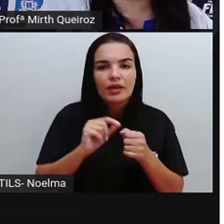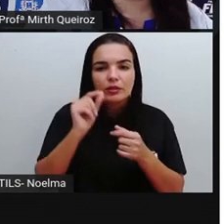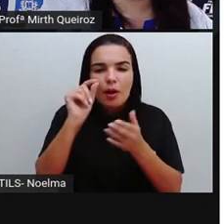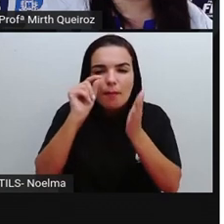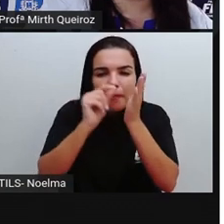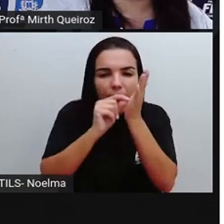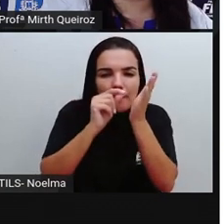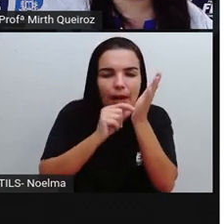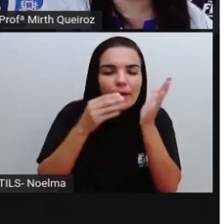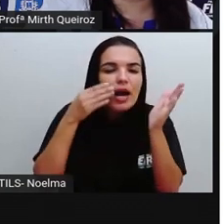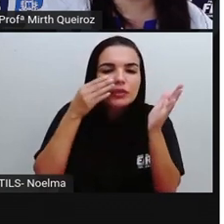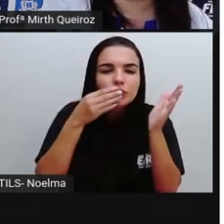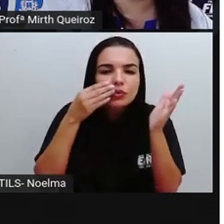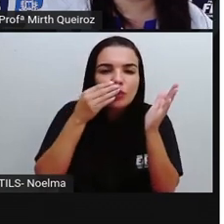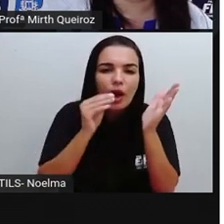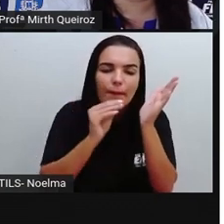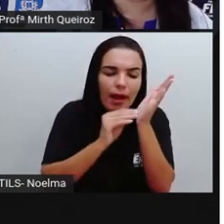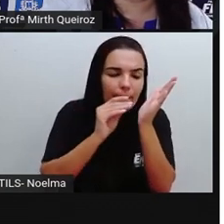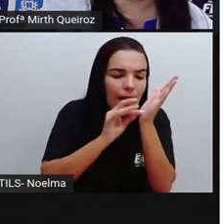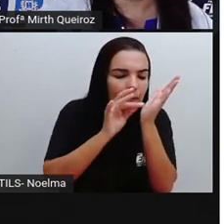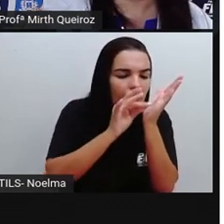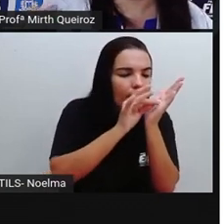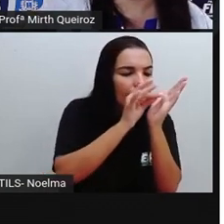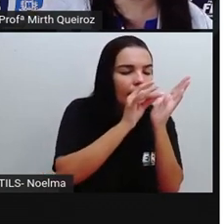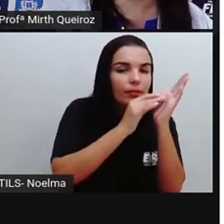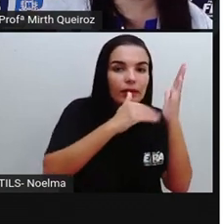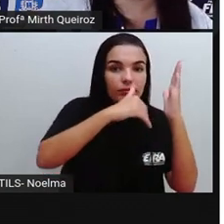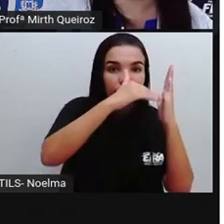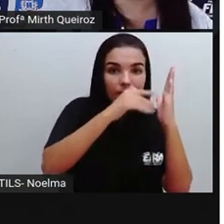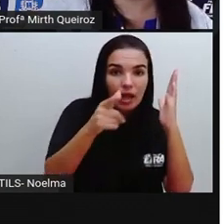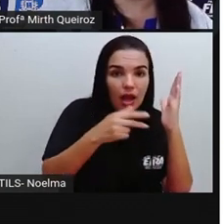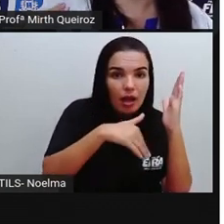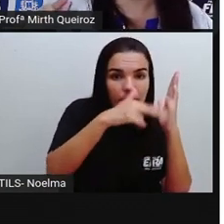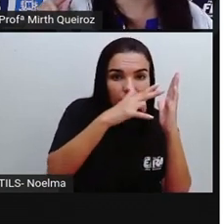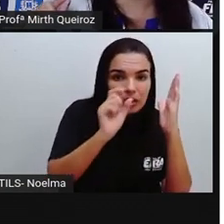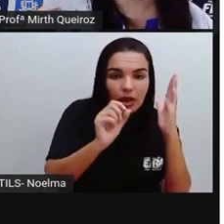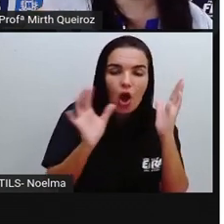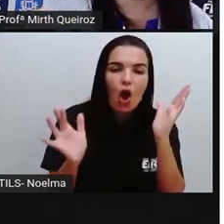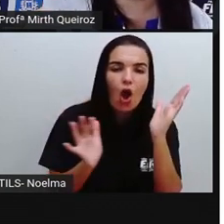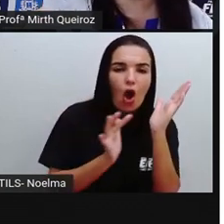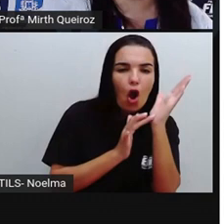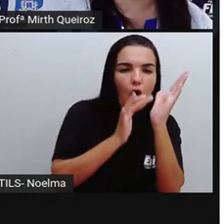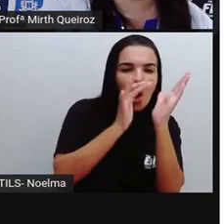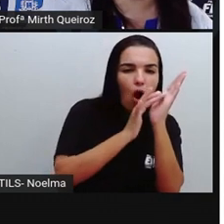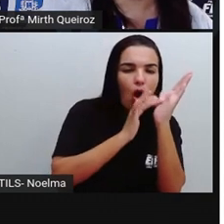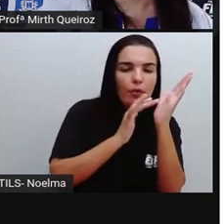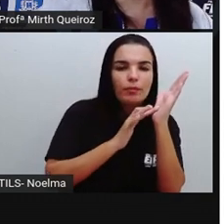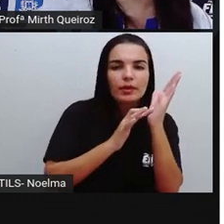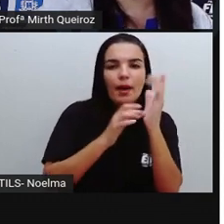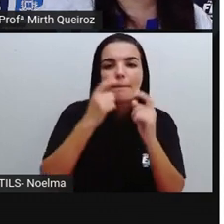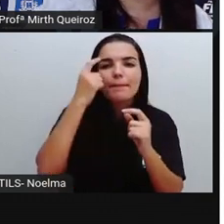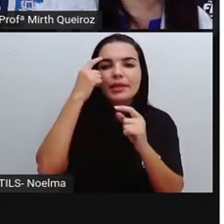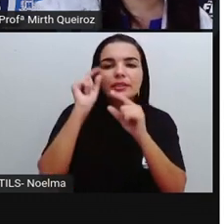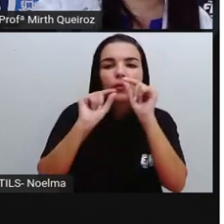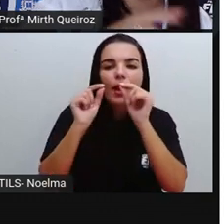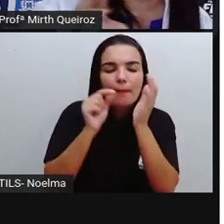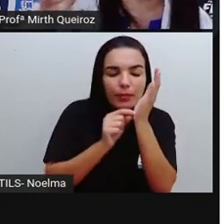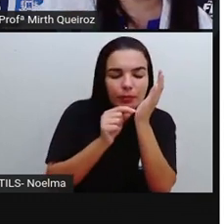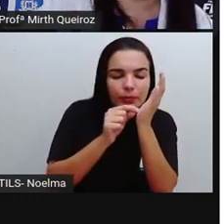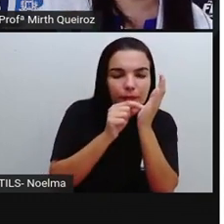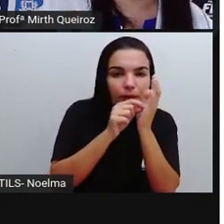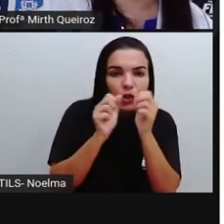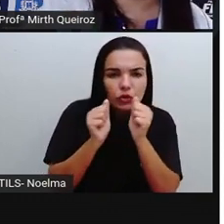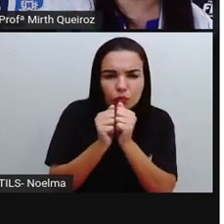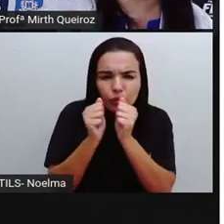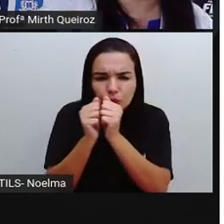açúcar que foi utilizado para poder montar essa obra aí, a gente pode analisar como um pontinho na tela. E juntos, todos